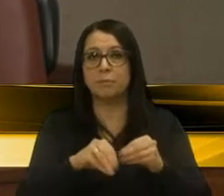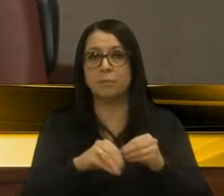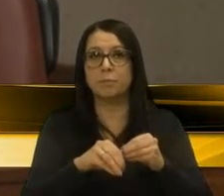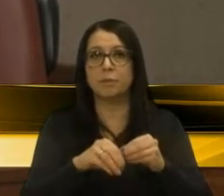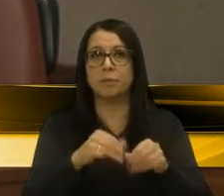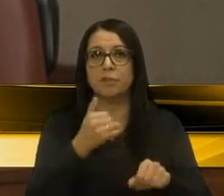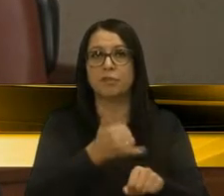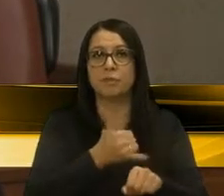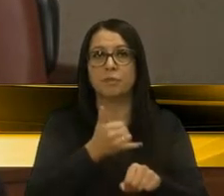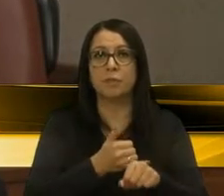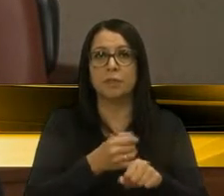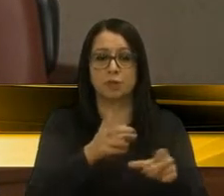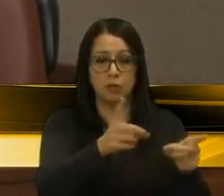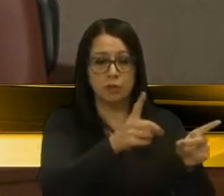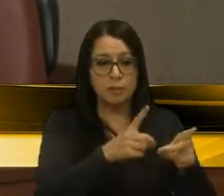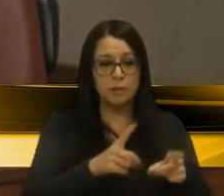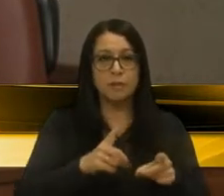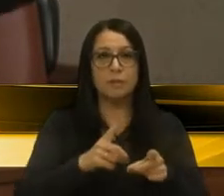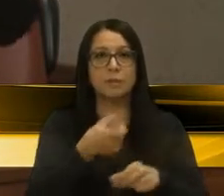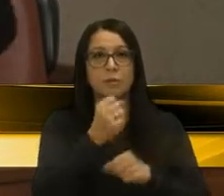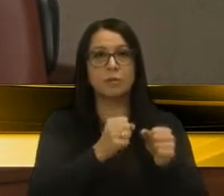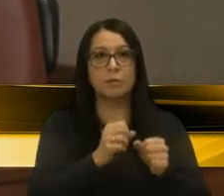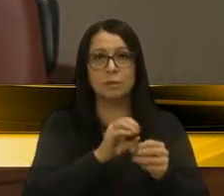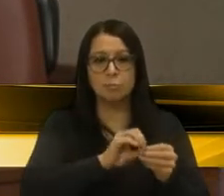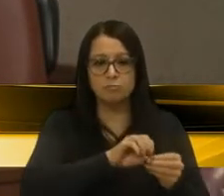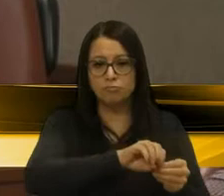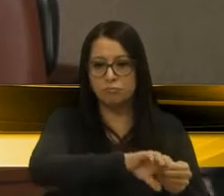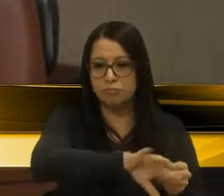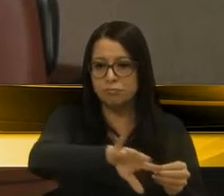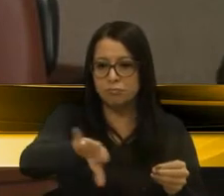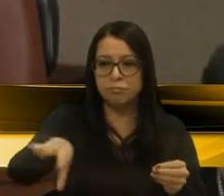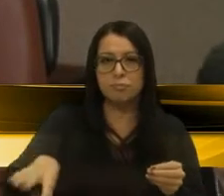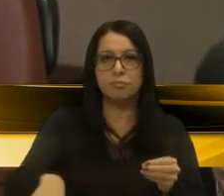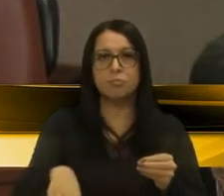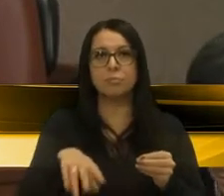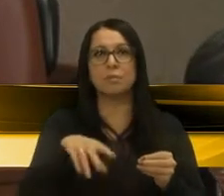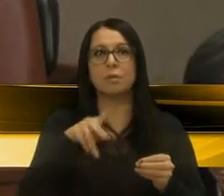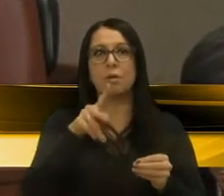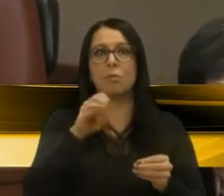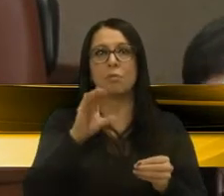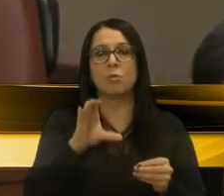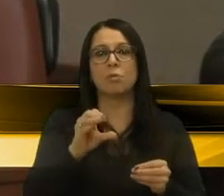pesado no distrito industrial e contaminava um poço lá em São Vergílio.